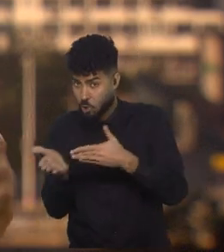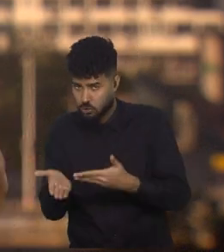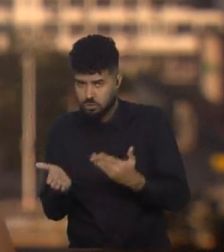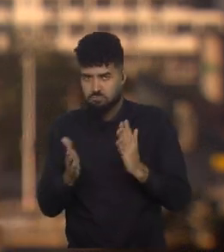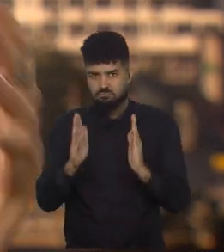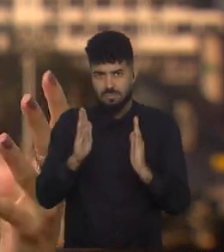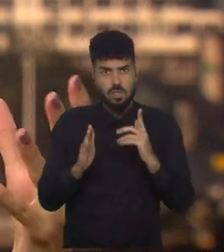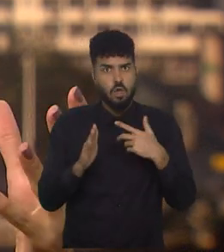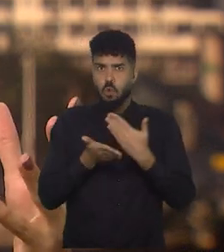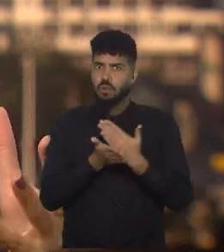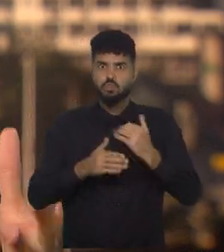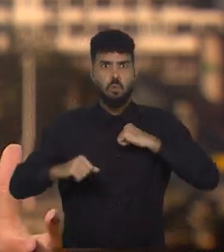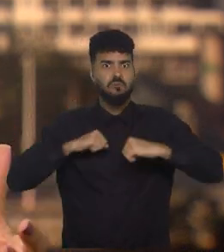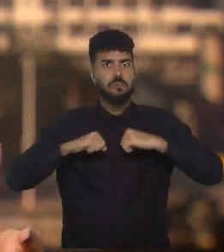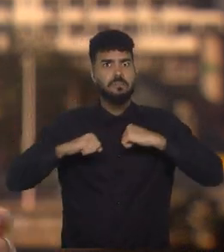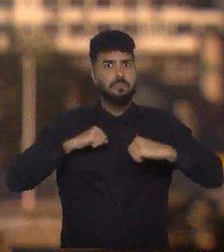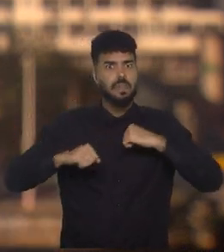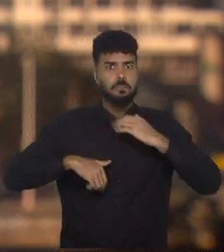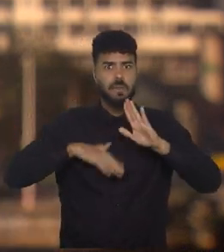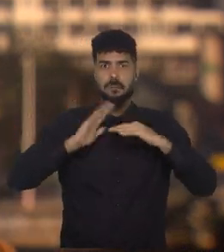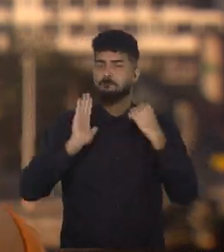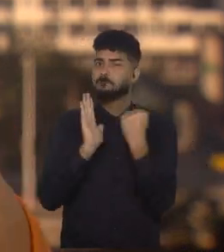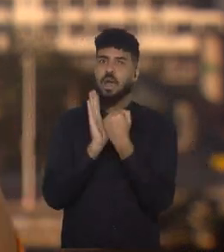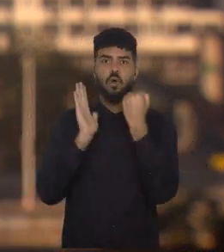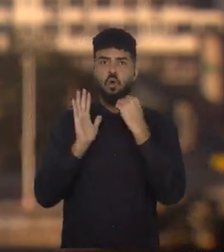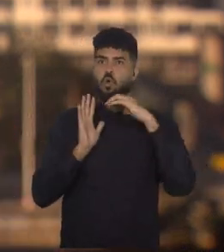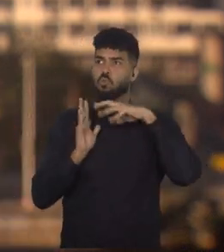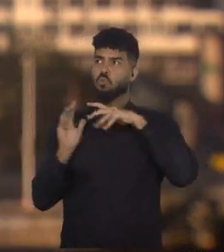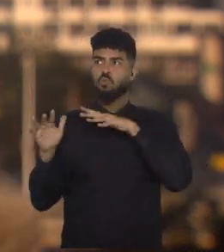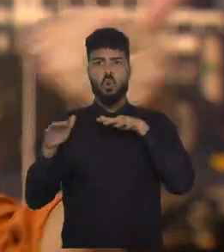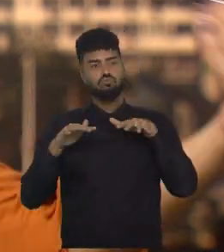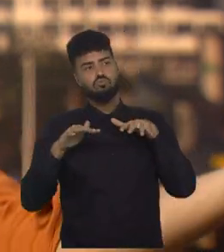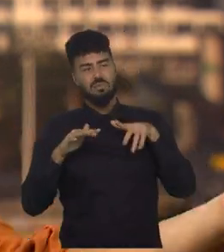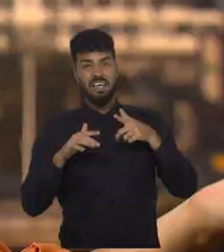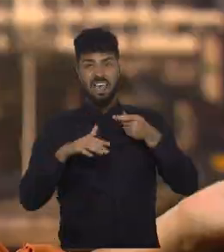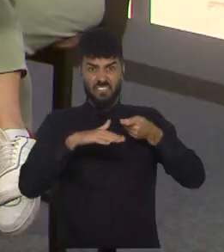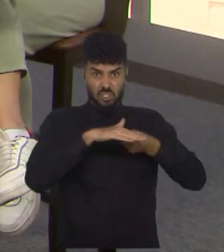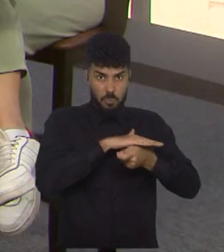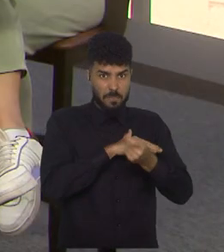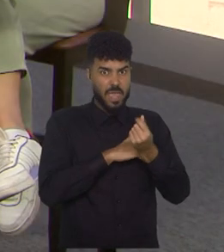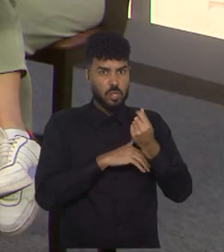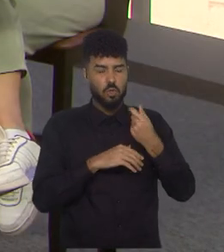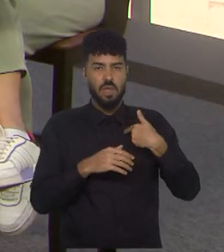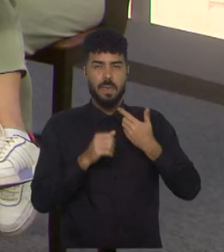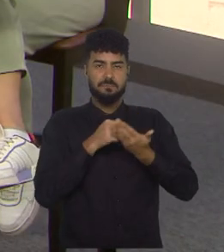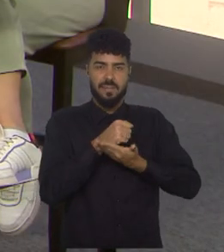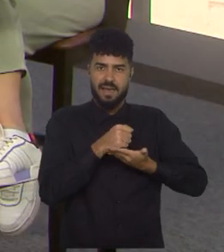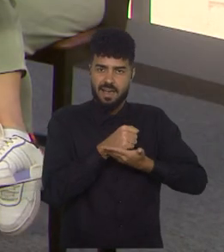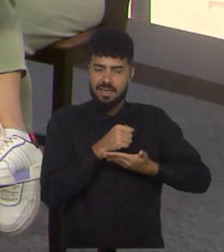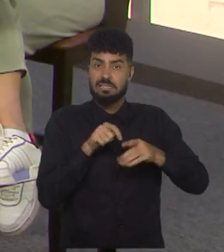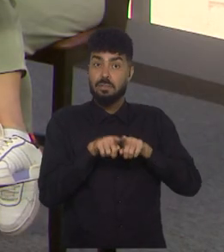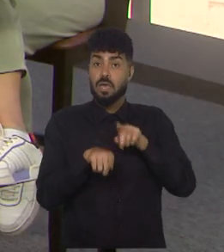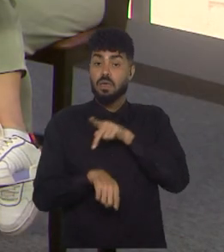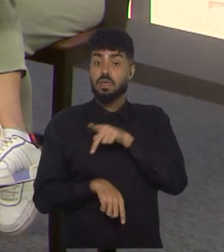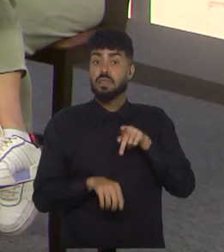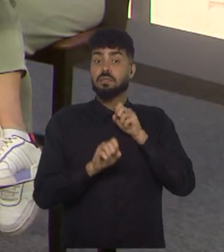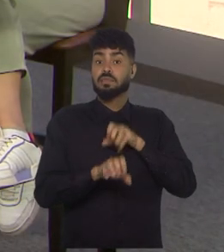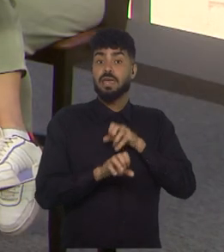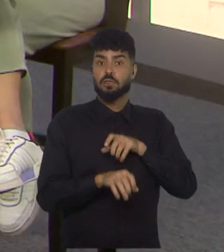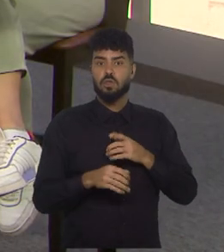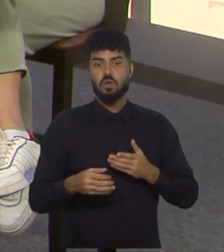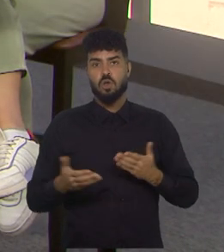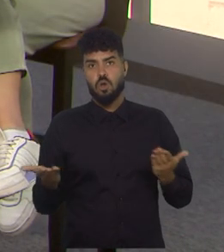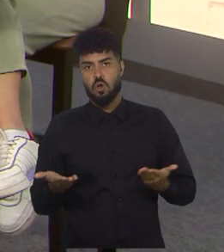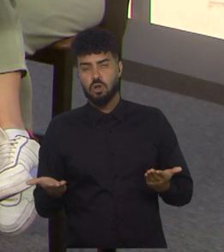marcou realmente, né? Que teve um investimento na base, inclusive com um técnico que é o